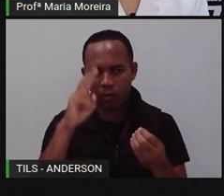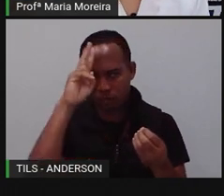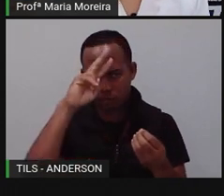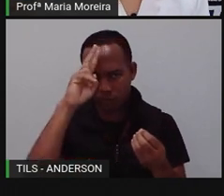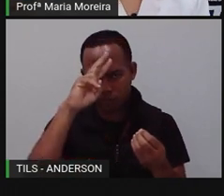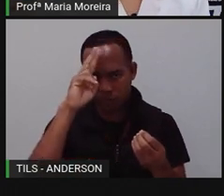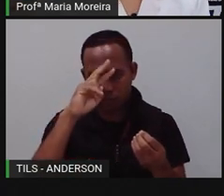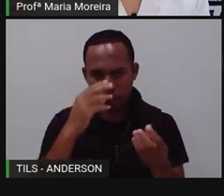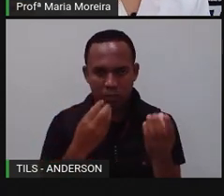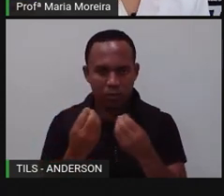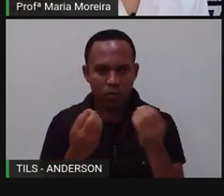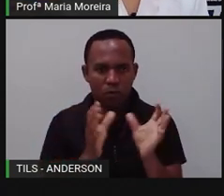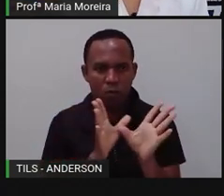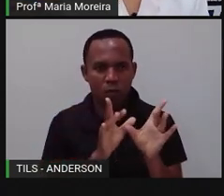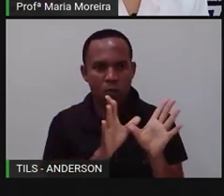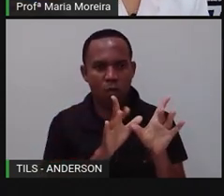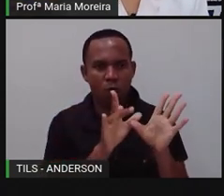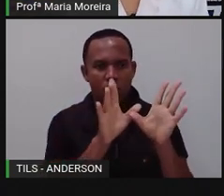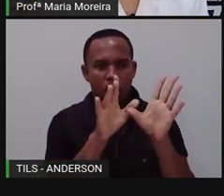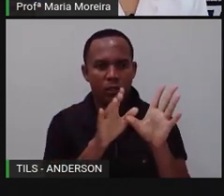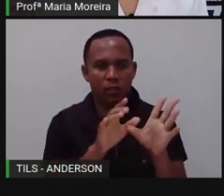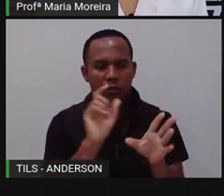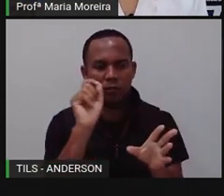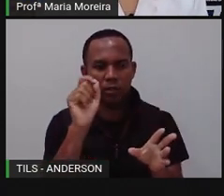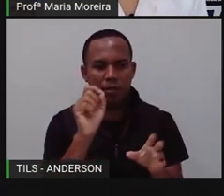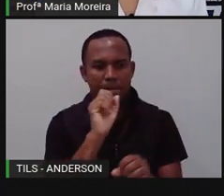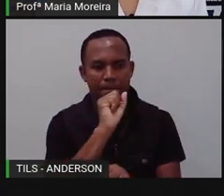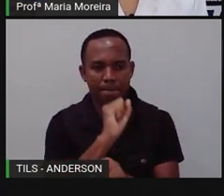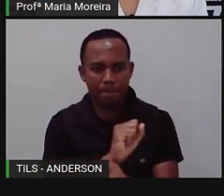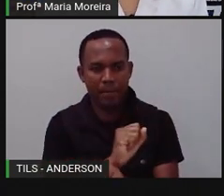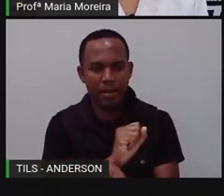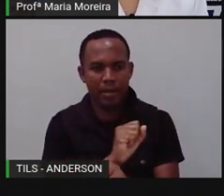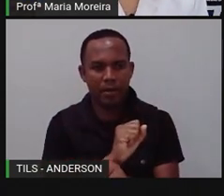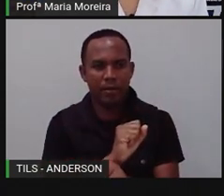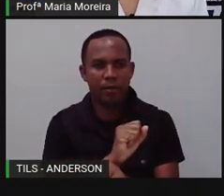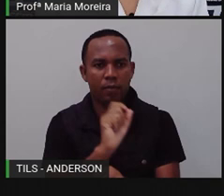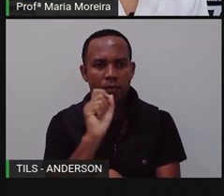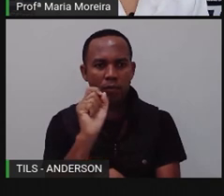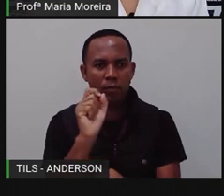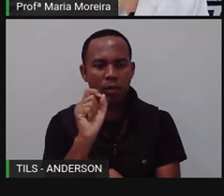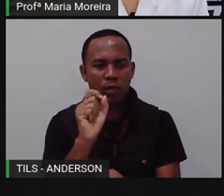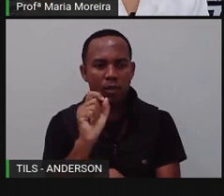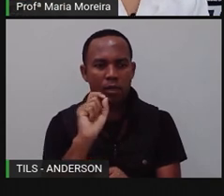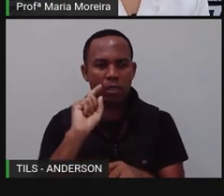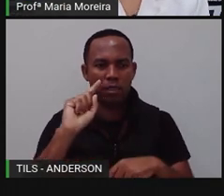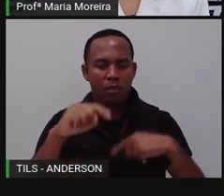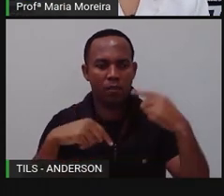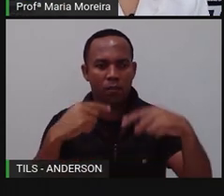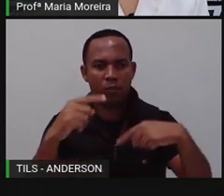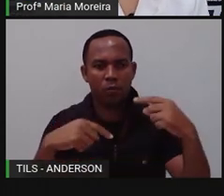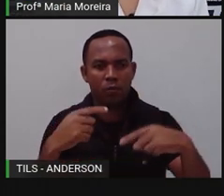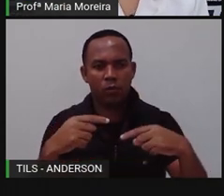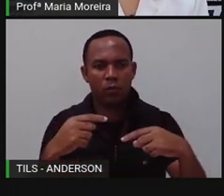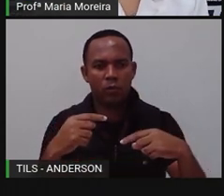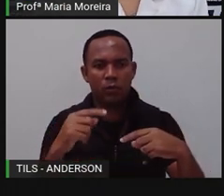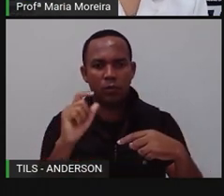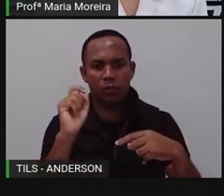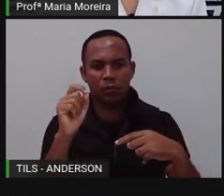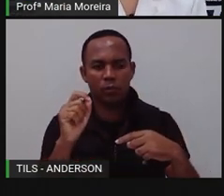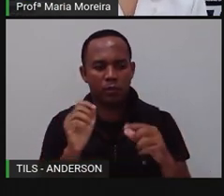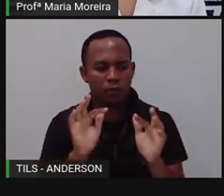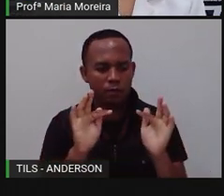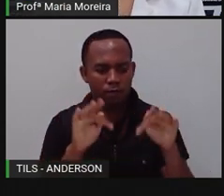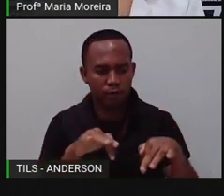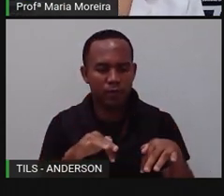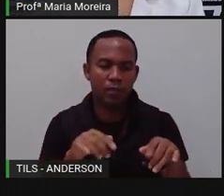metamorfose da borboleta? Que chega um momento que ela para de se alimentar, né? Pra depois ela entrar naquela fase final,